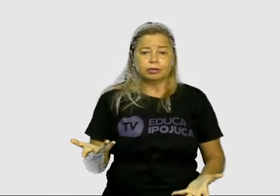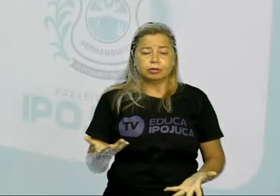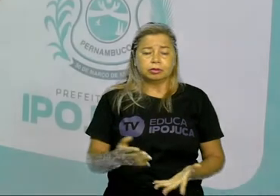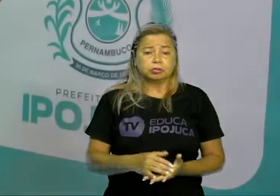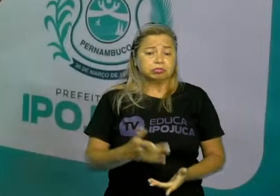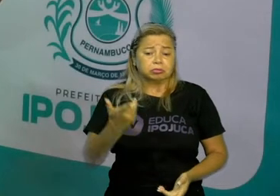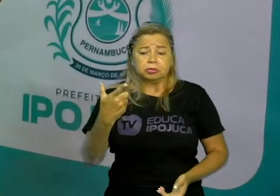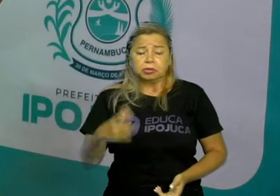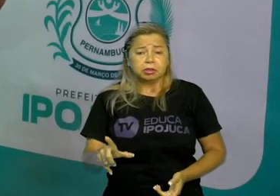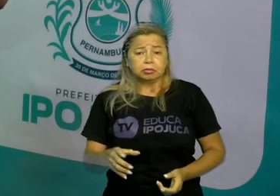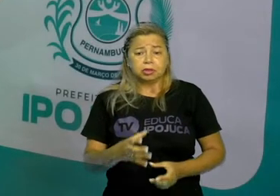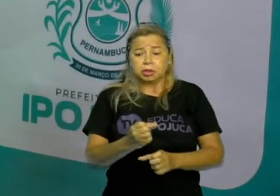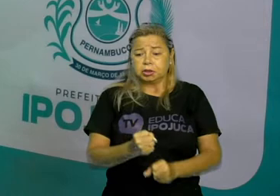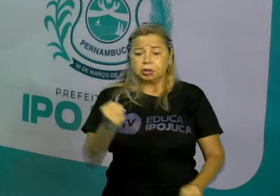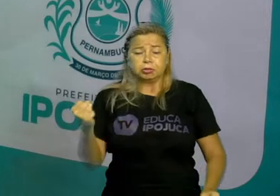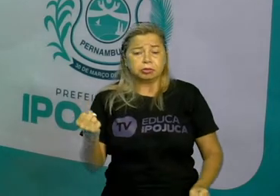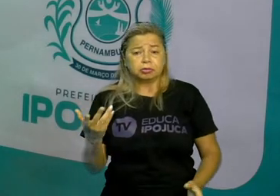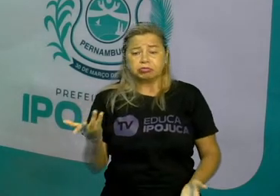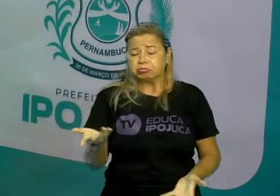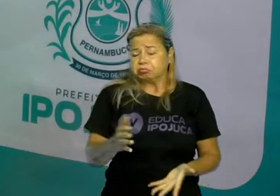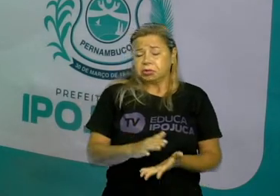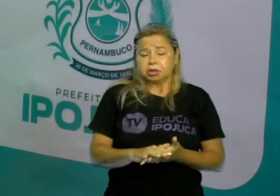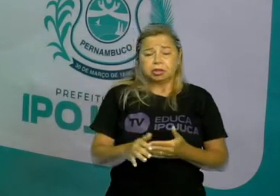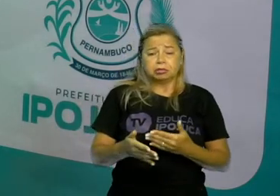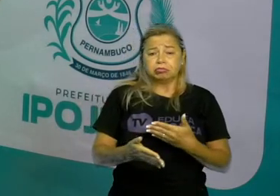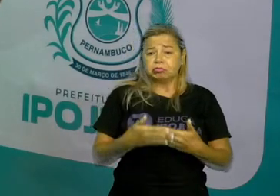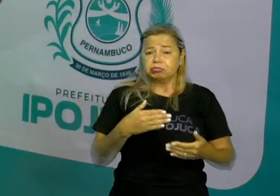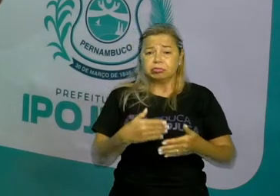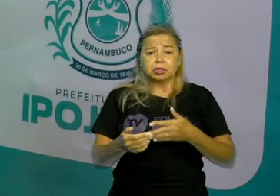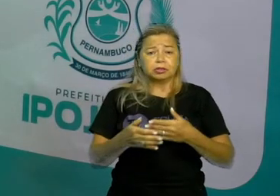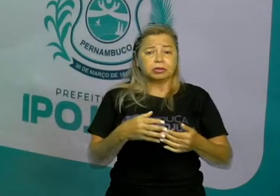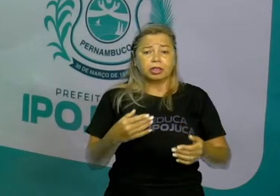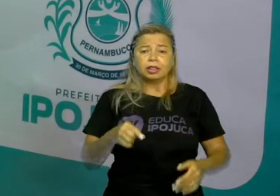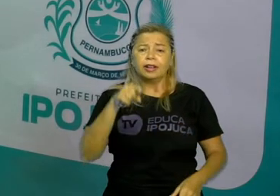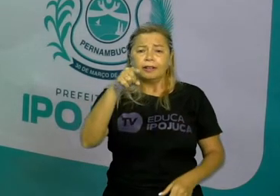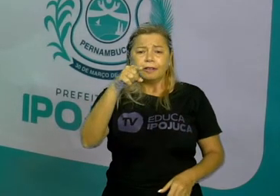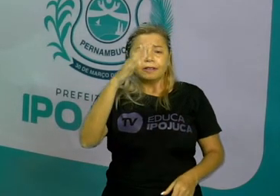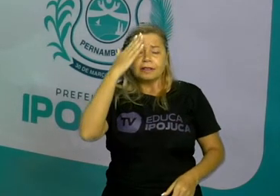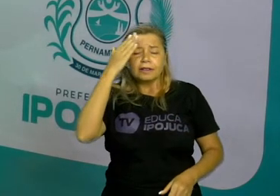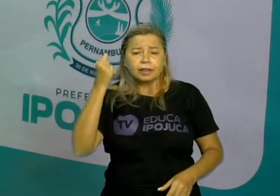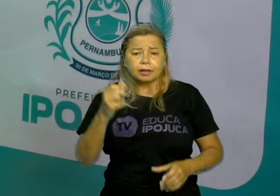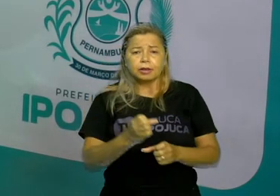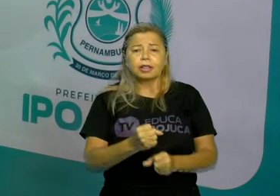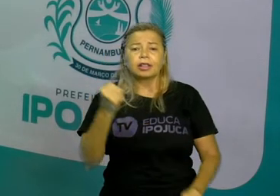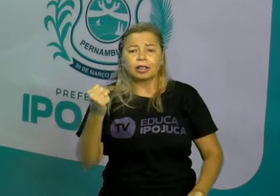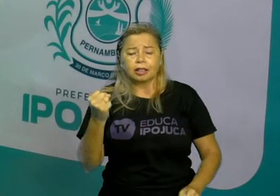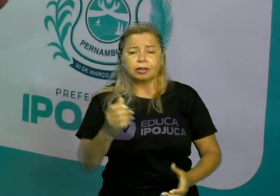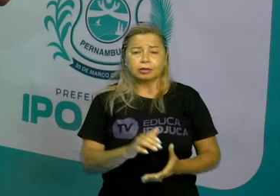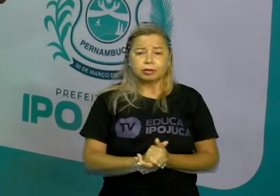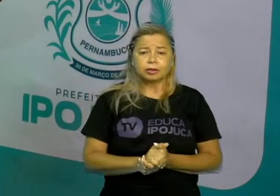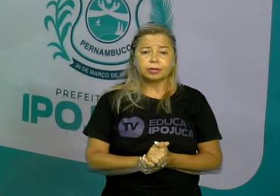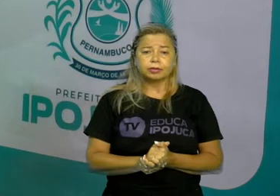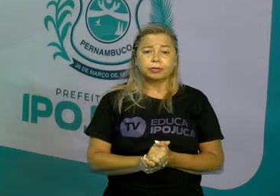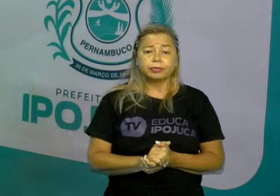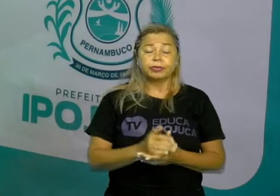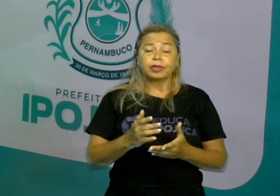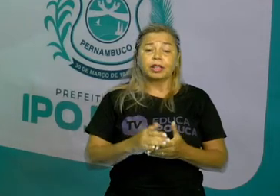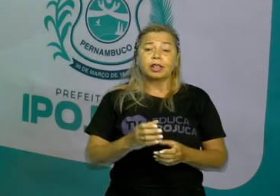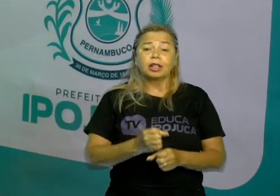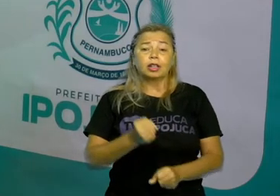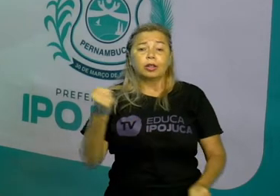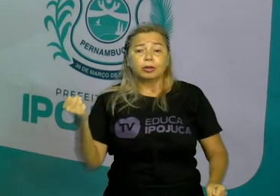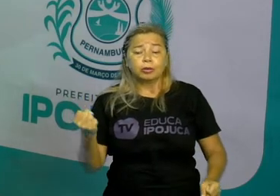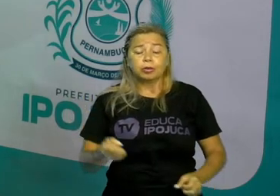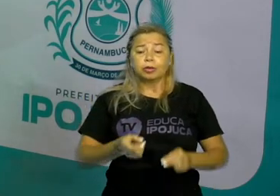sistema. Então, o lucro, o que é o lucro? Você sabe o é o lucro? O lucro é a diferença